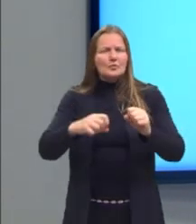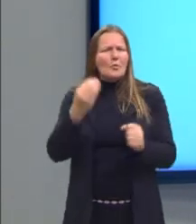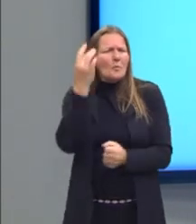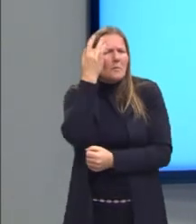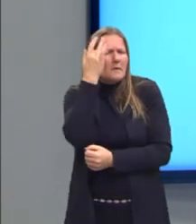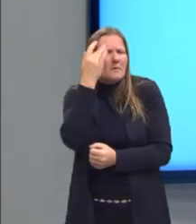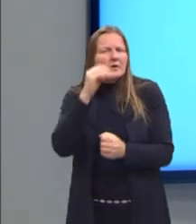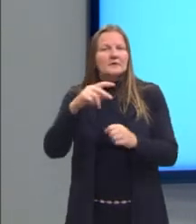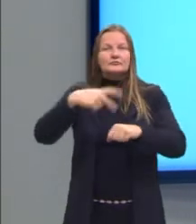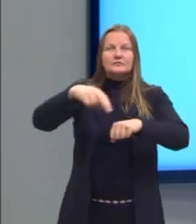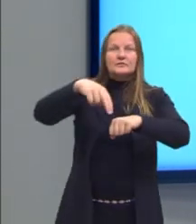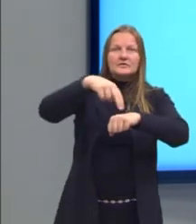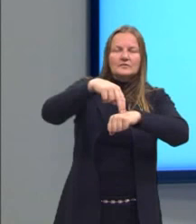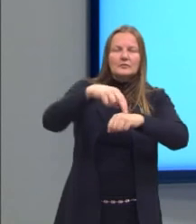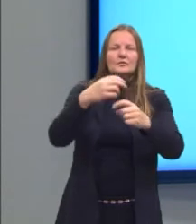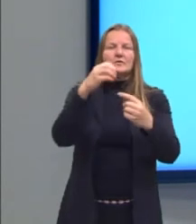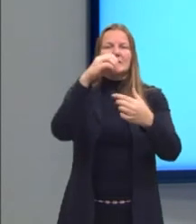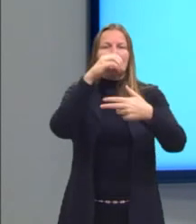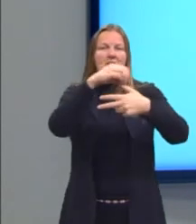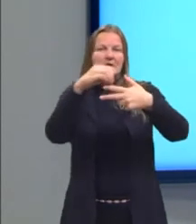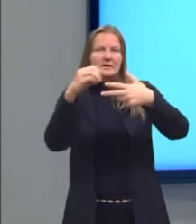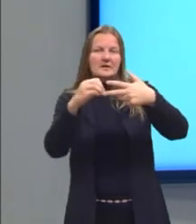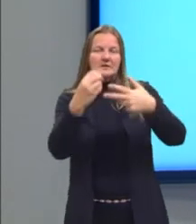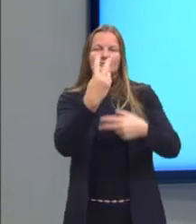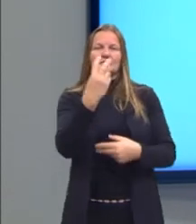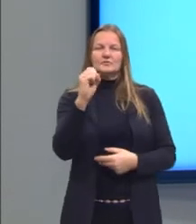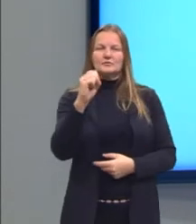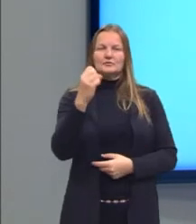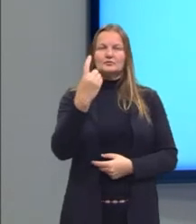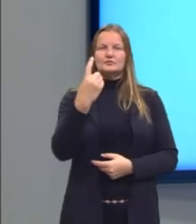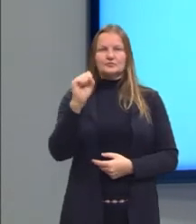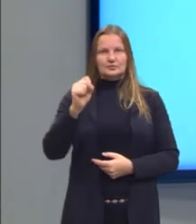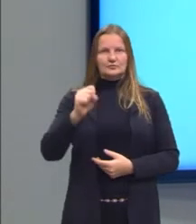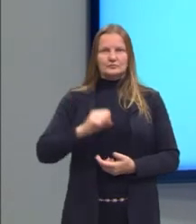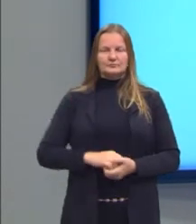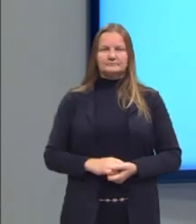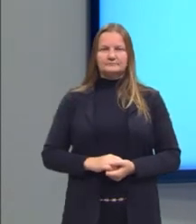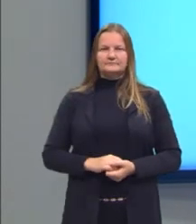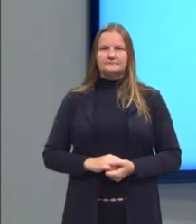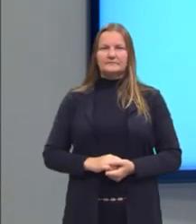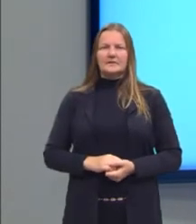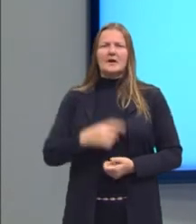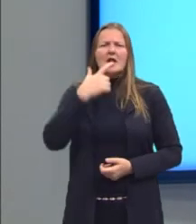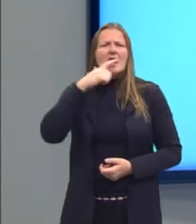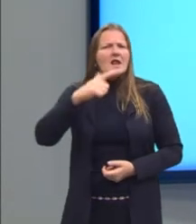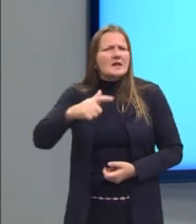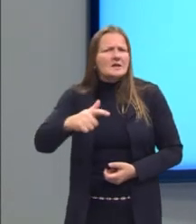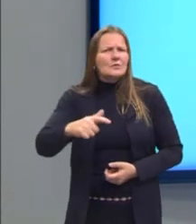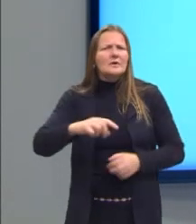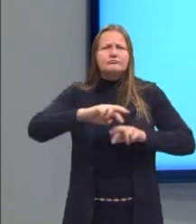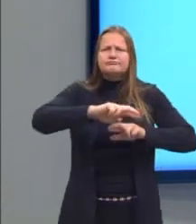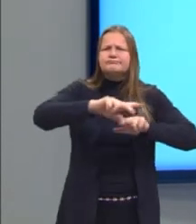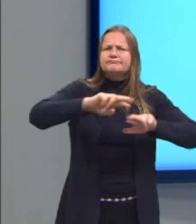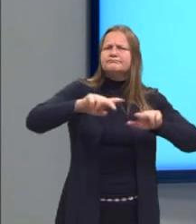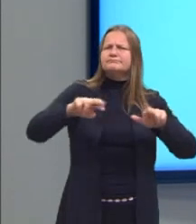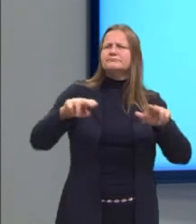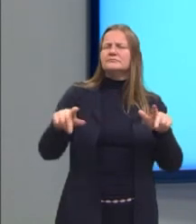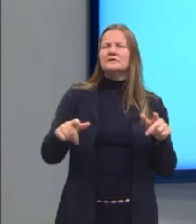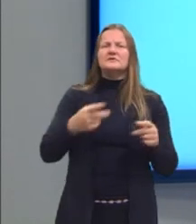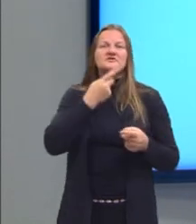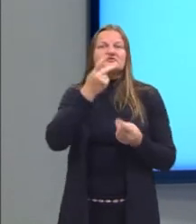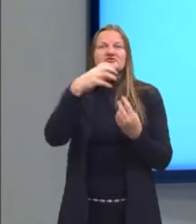Questão tirada do Enem em 2018. Uma língua, múltiplos falares.